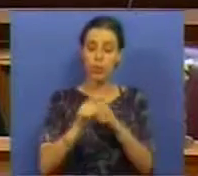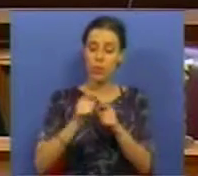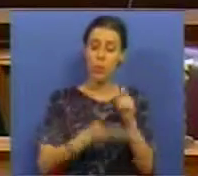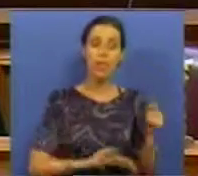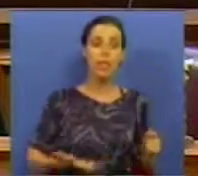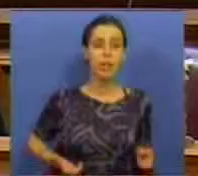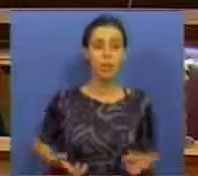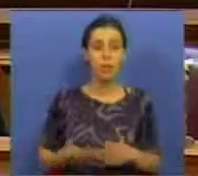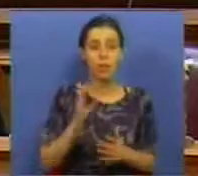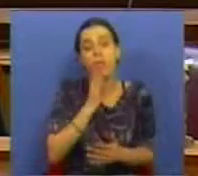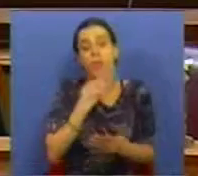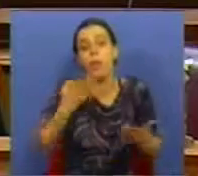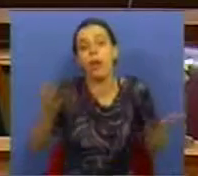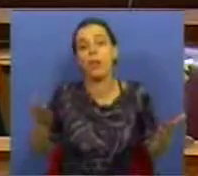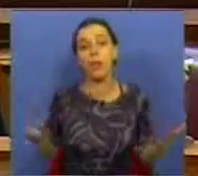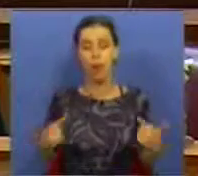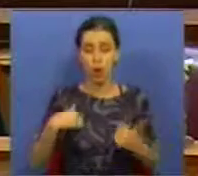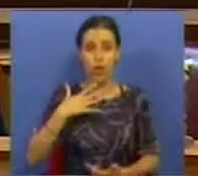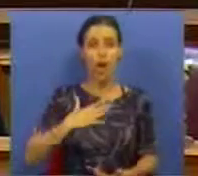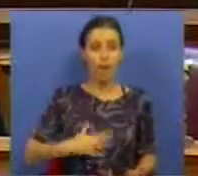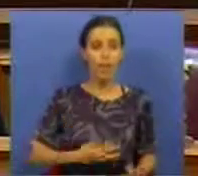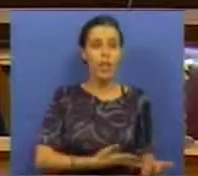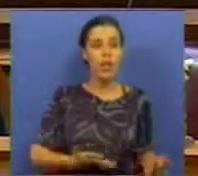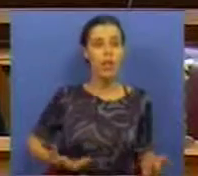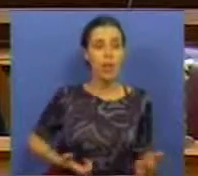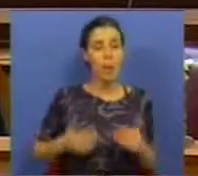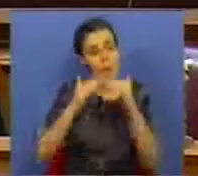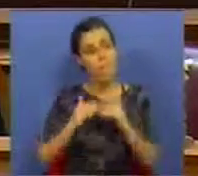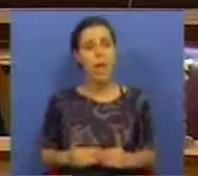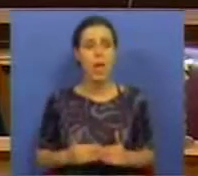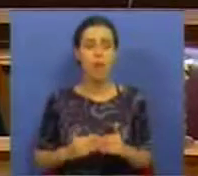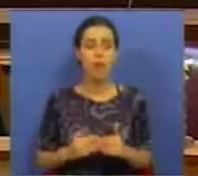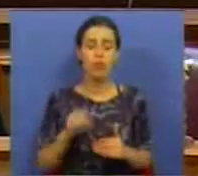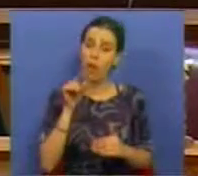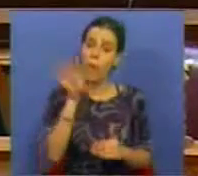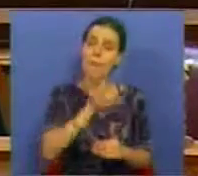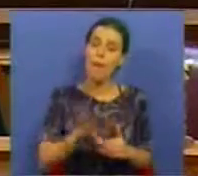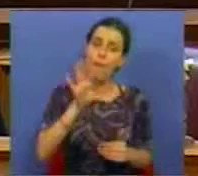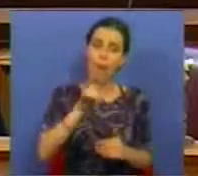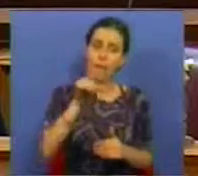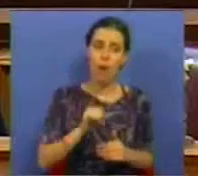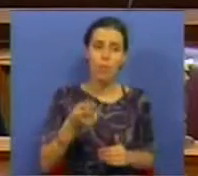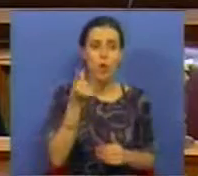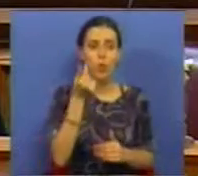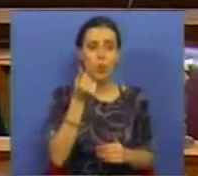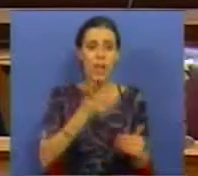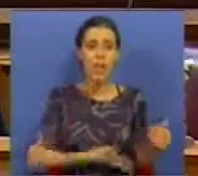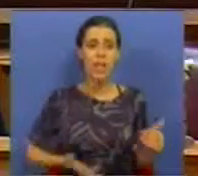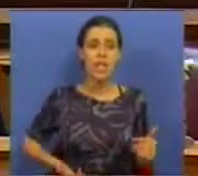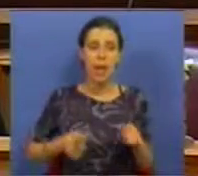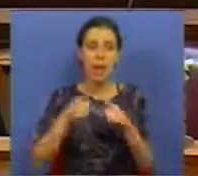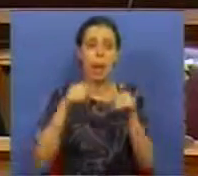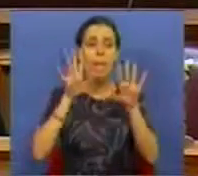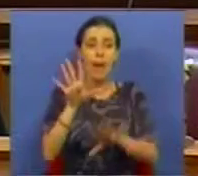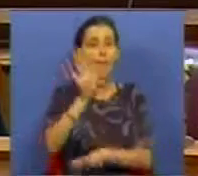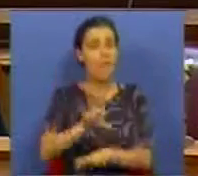desemprego. Depende. Nós gostaríamos que o desemprego fosse bastante menor. E essa é uma forma de mexer no subsídio de desemprego. Mas